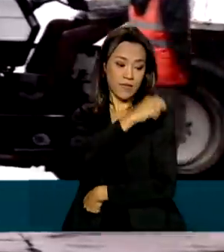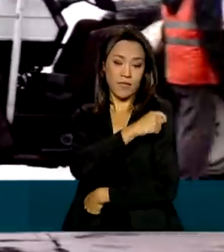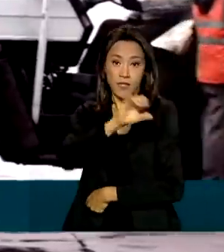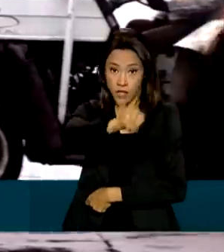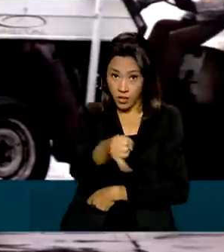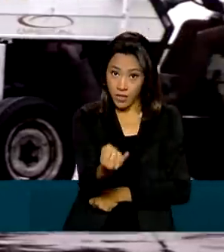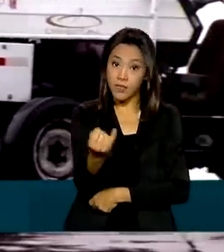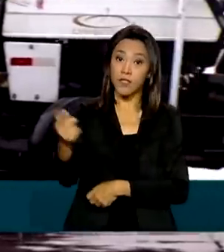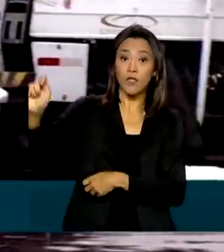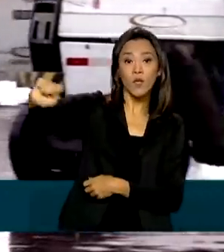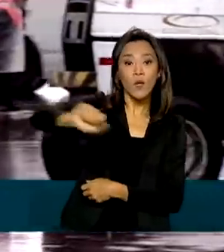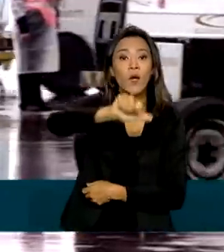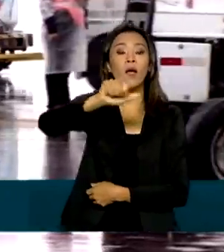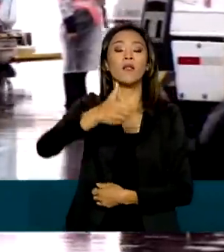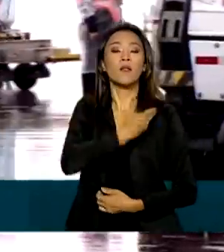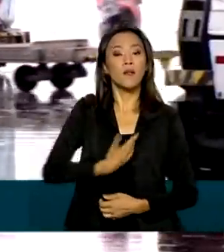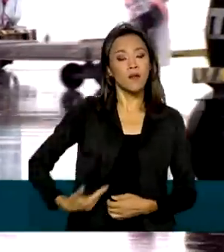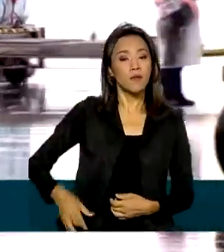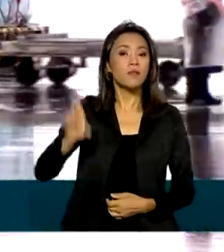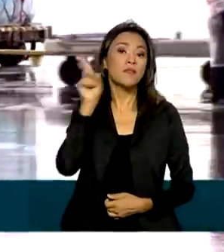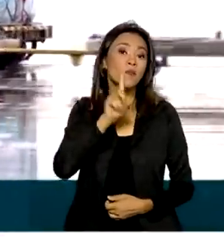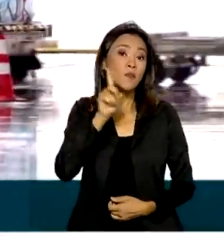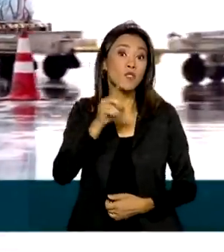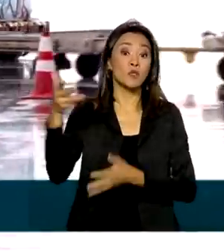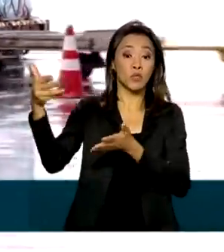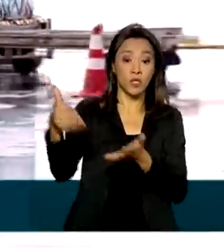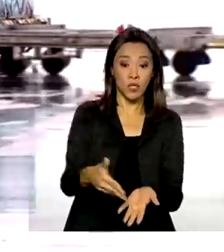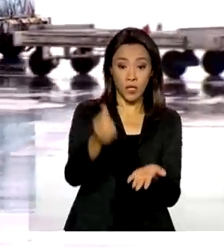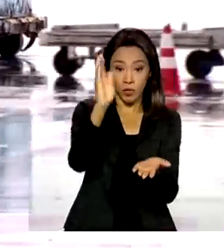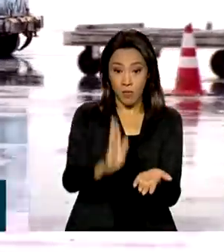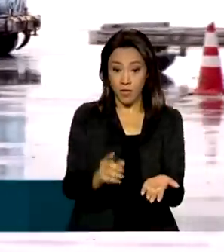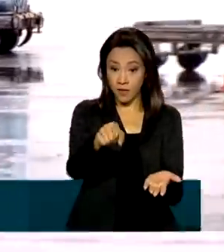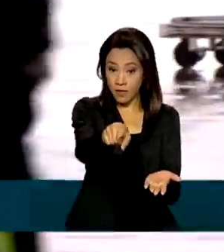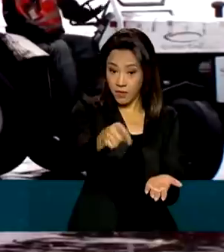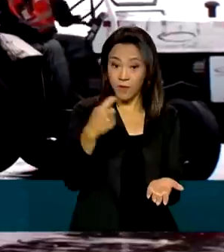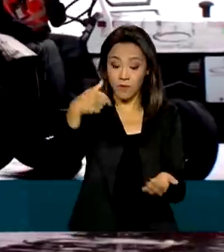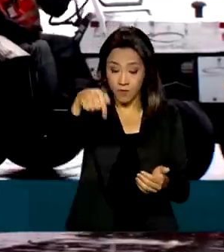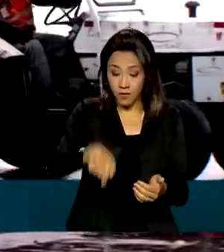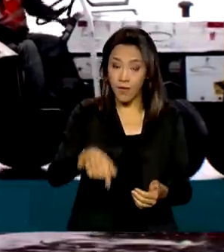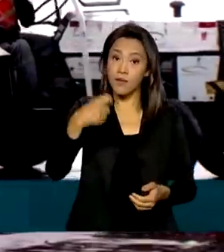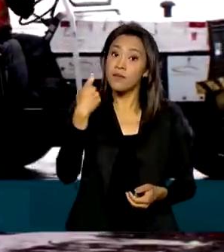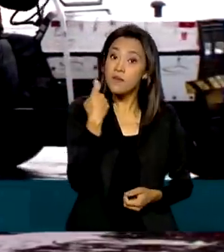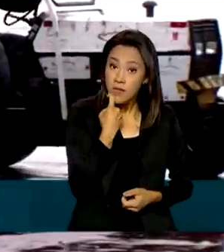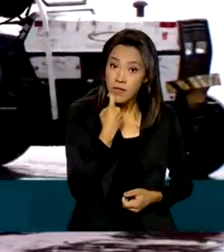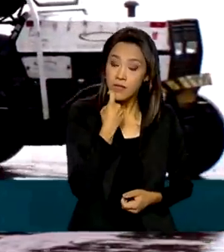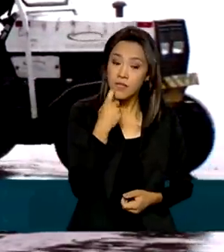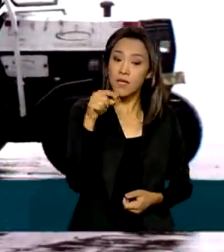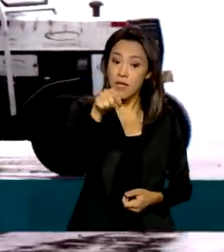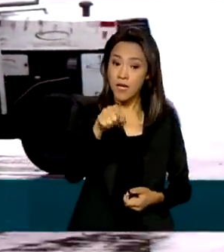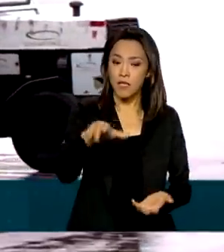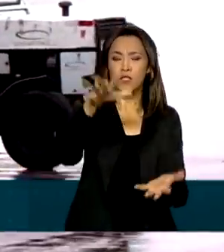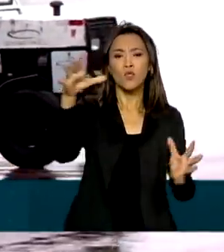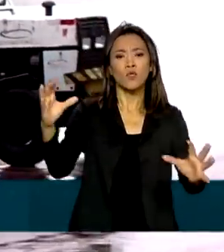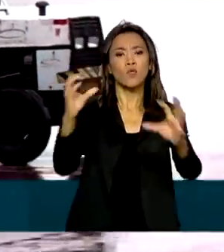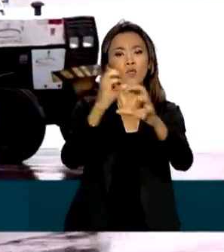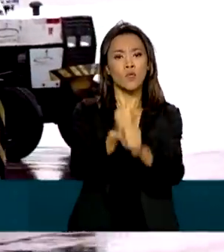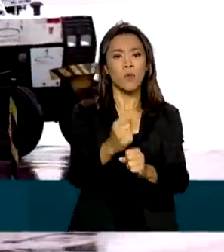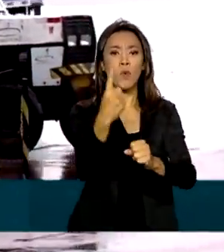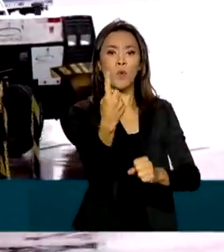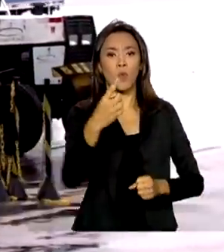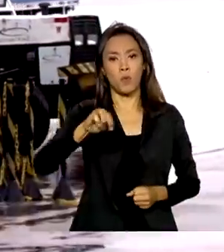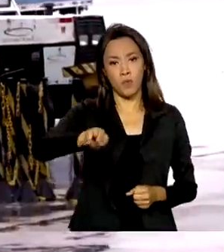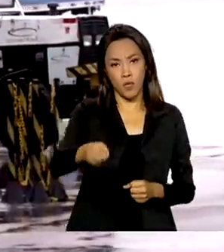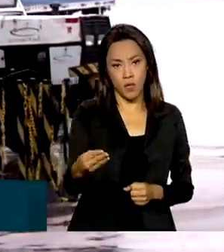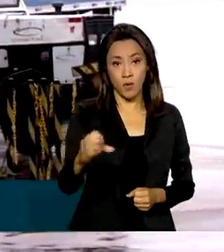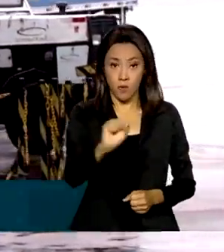doadas pelo governo norte-americano, chegam ao Brasil nesta sexta-feira. O lote se soma às 1 milhão e